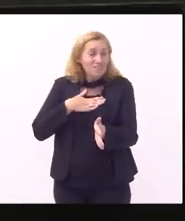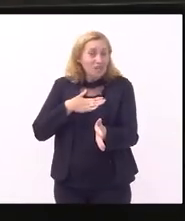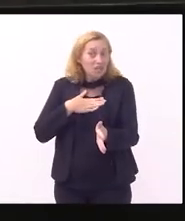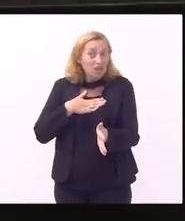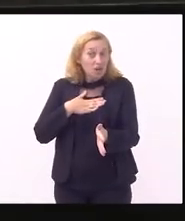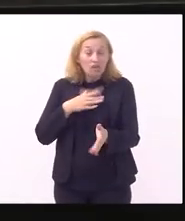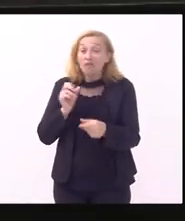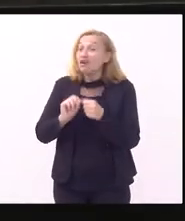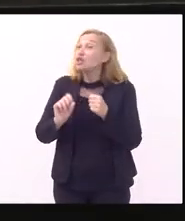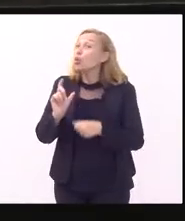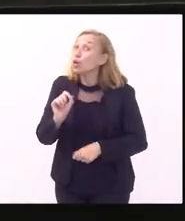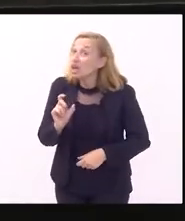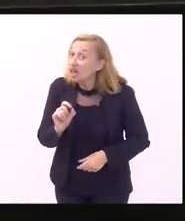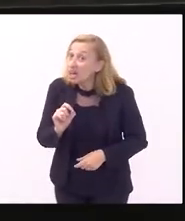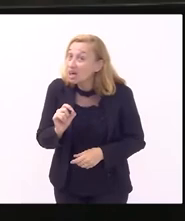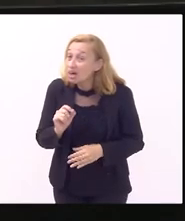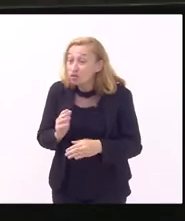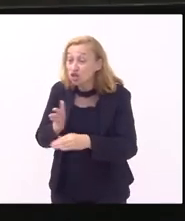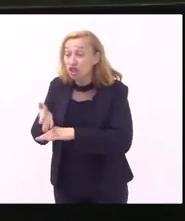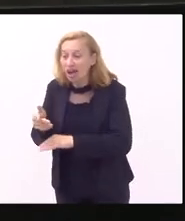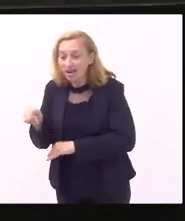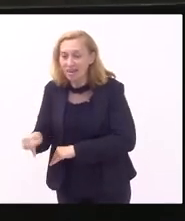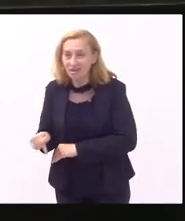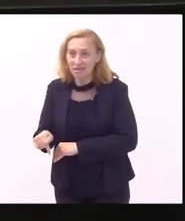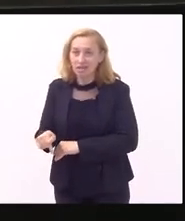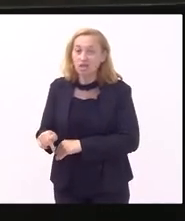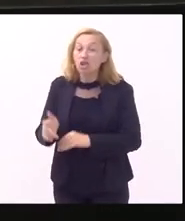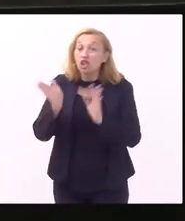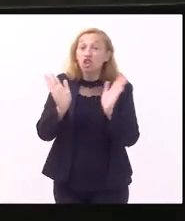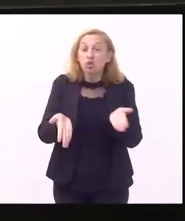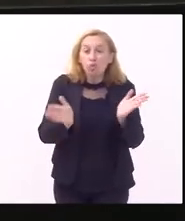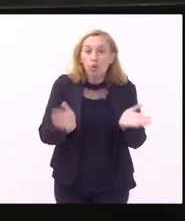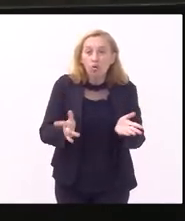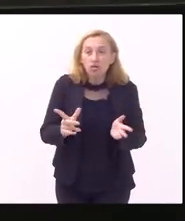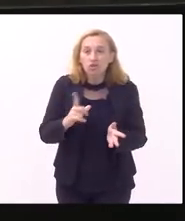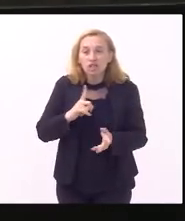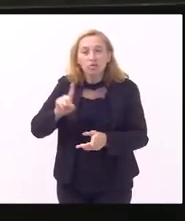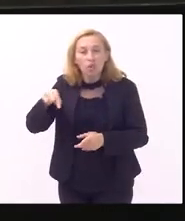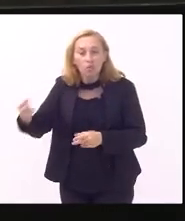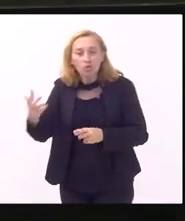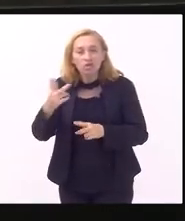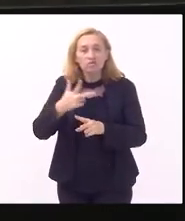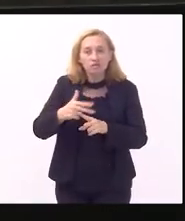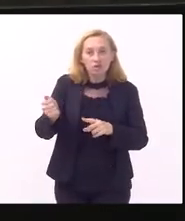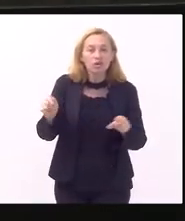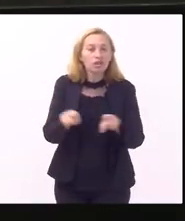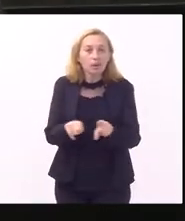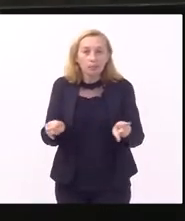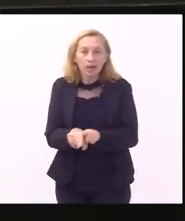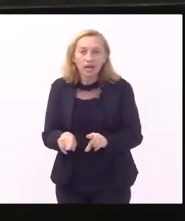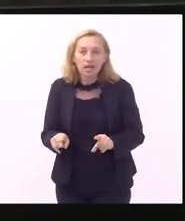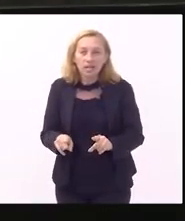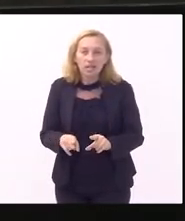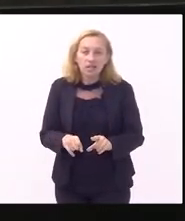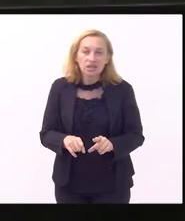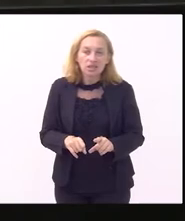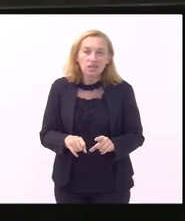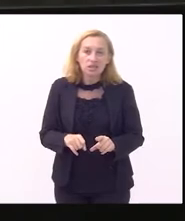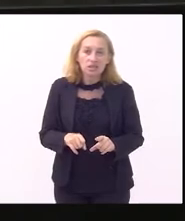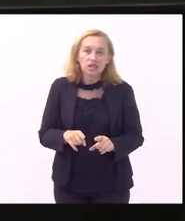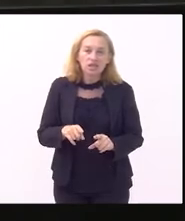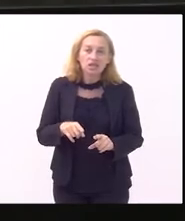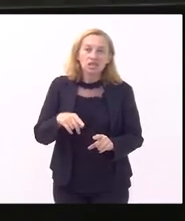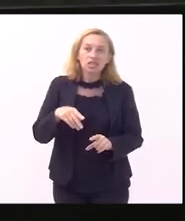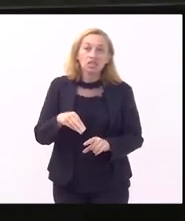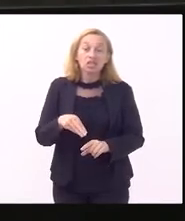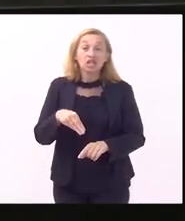tinha que fazer o que? fazer ela chegar aqui e hoje nós temos outro ganho nisso que é colocar nível de terceiro grau